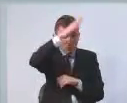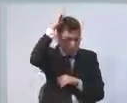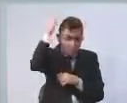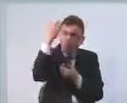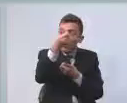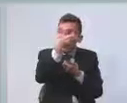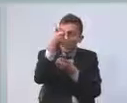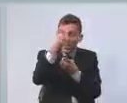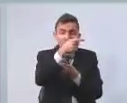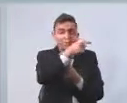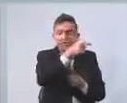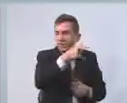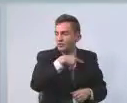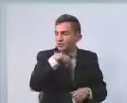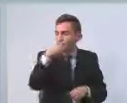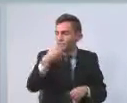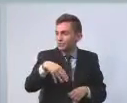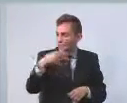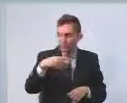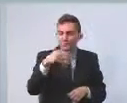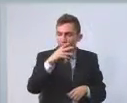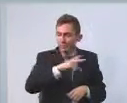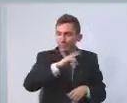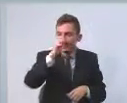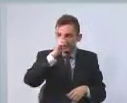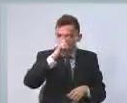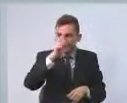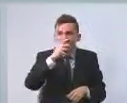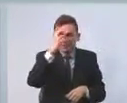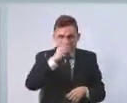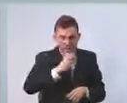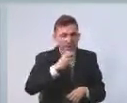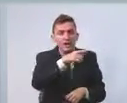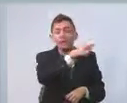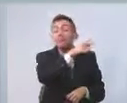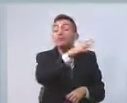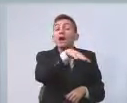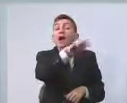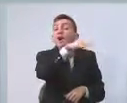é coisa séria. Você passa as pessoas,